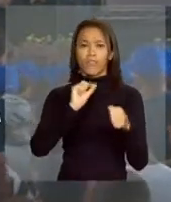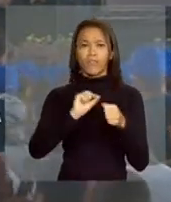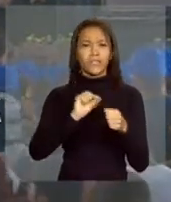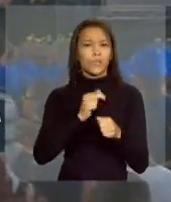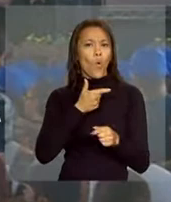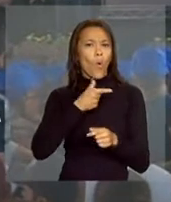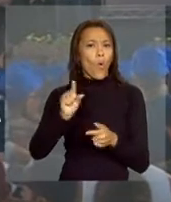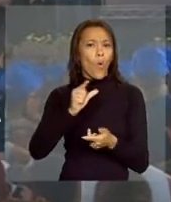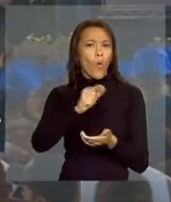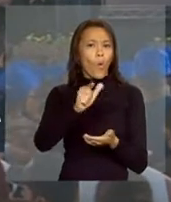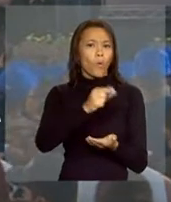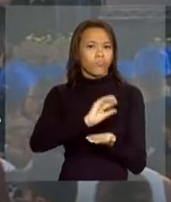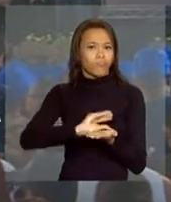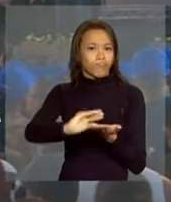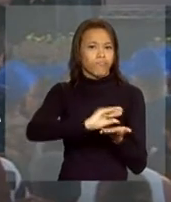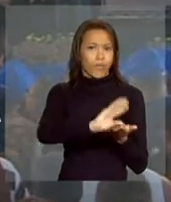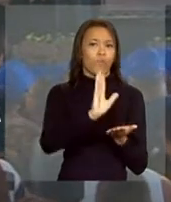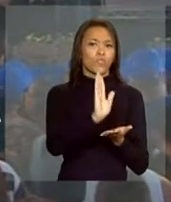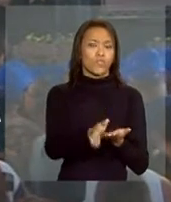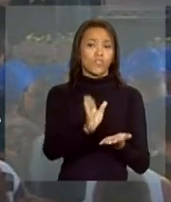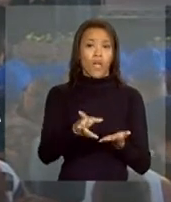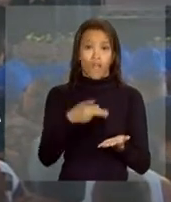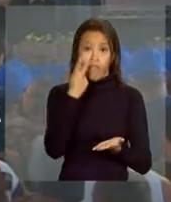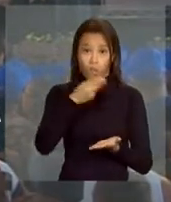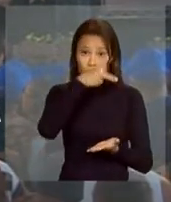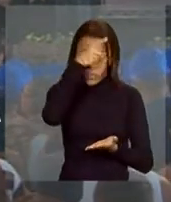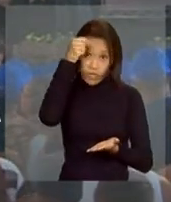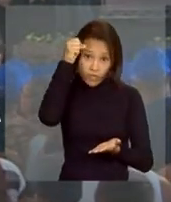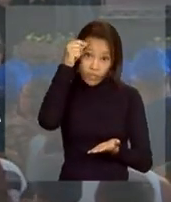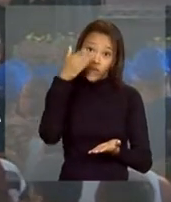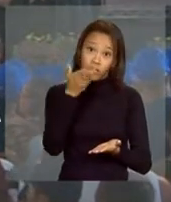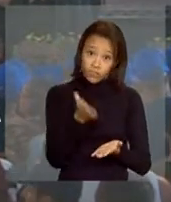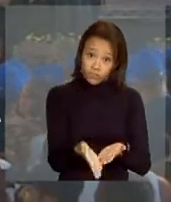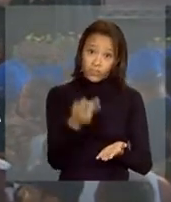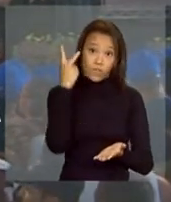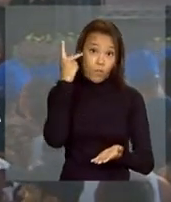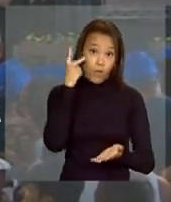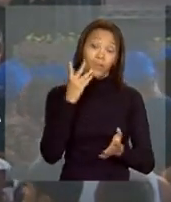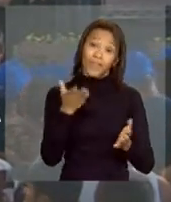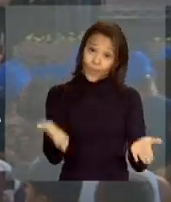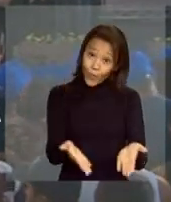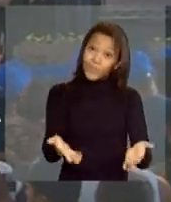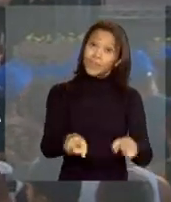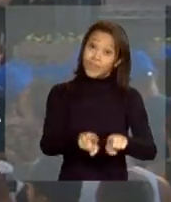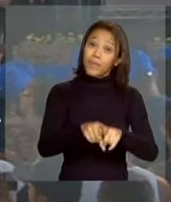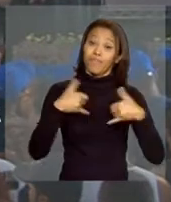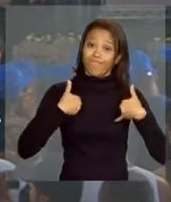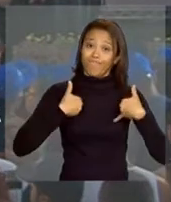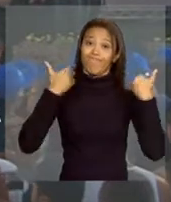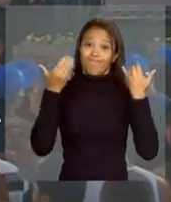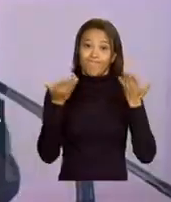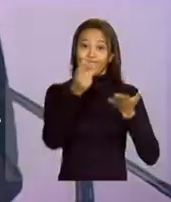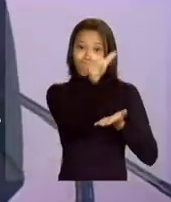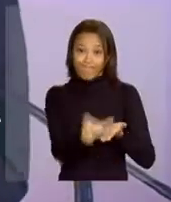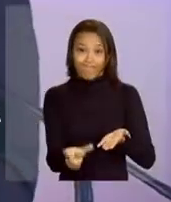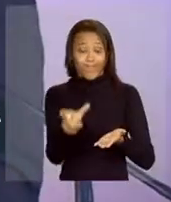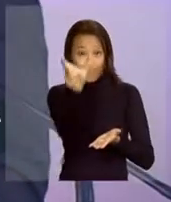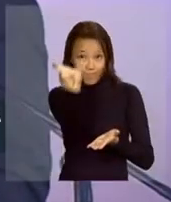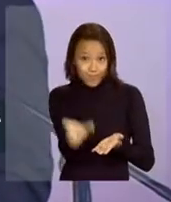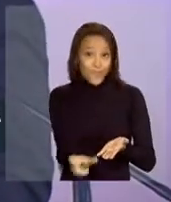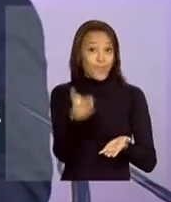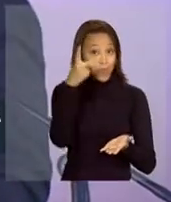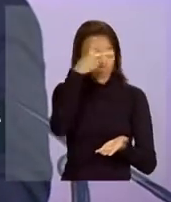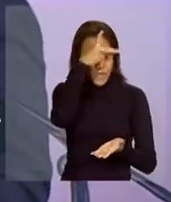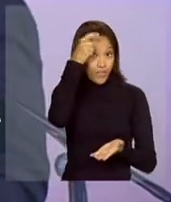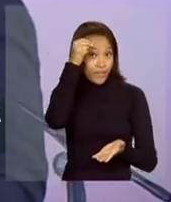investimentos, como disse o prefeito Haddad, que é também aniversariante do dia. Aliás, é um